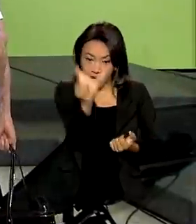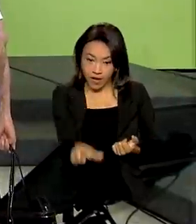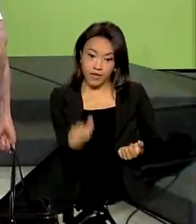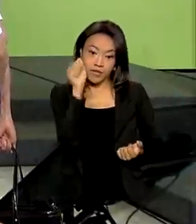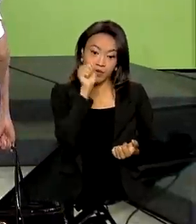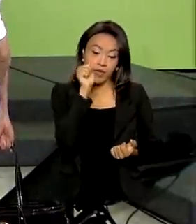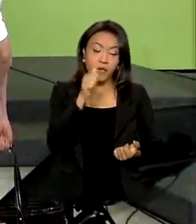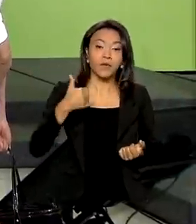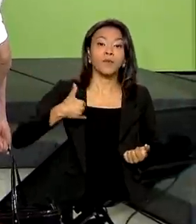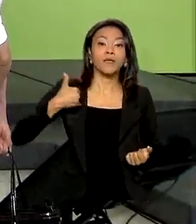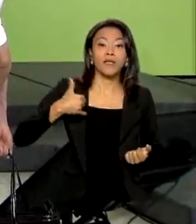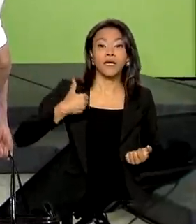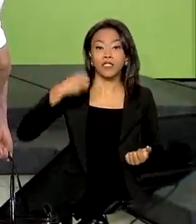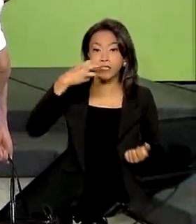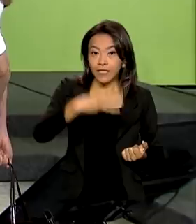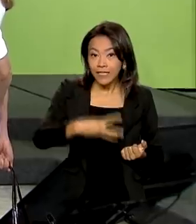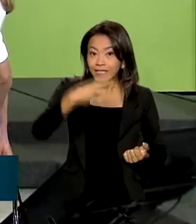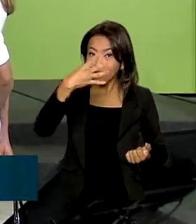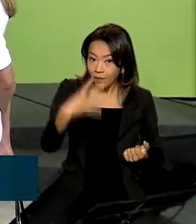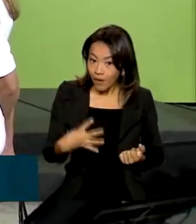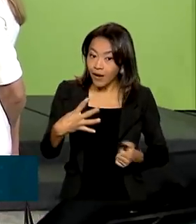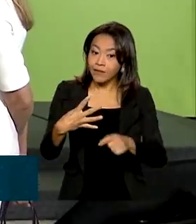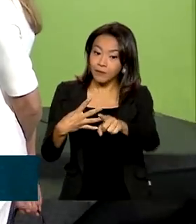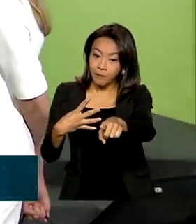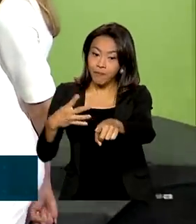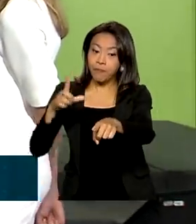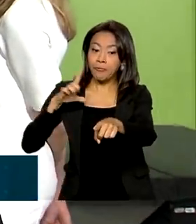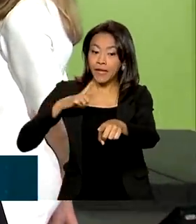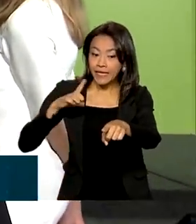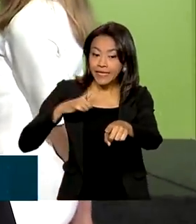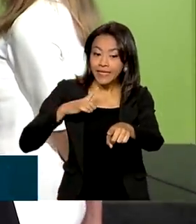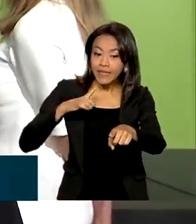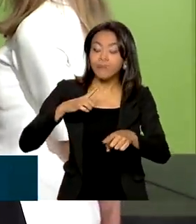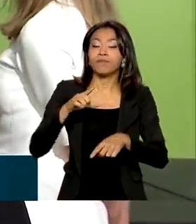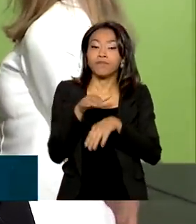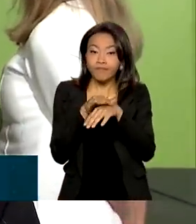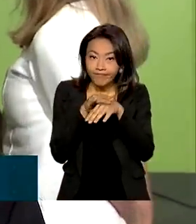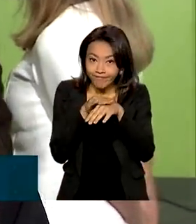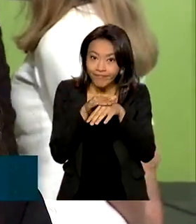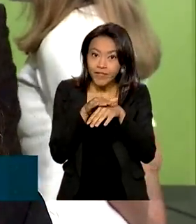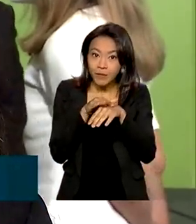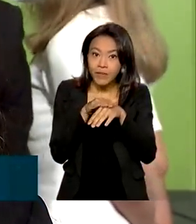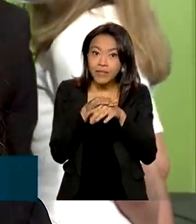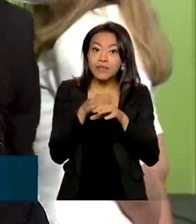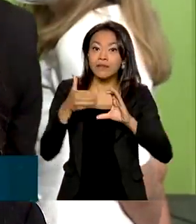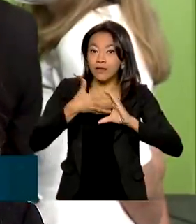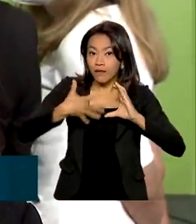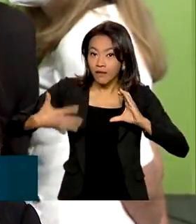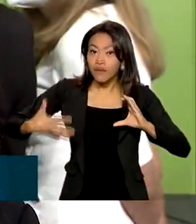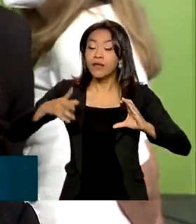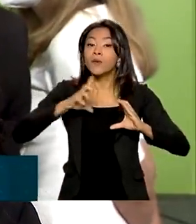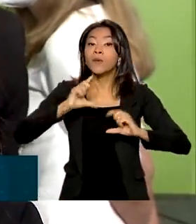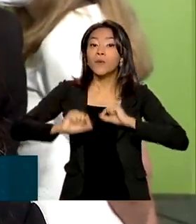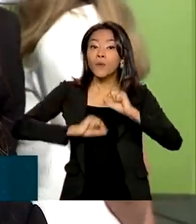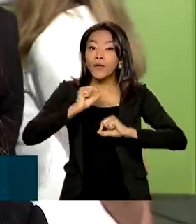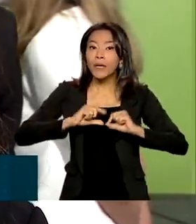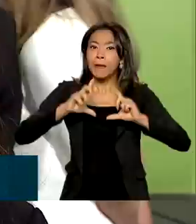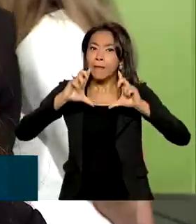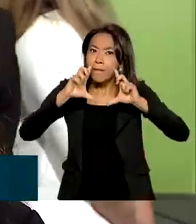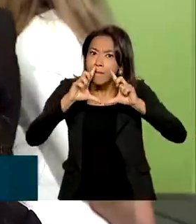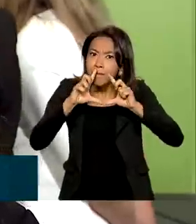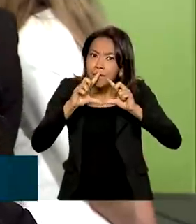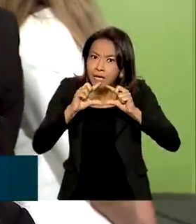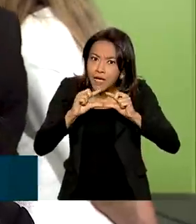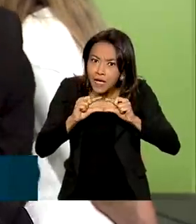descobriu aos 34 anos que tem insuficiência adrenal secundária, uma alteração que resulta em menos cortisol que o